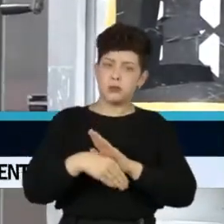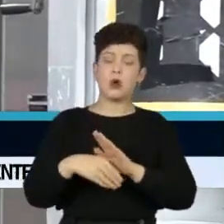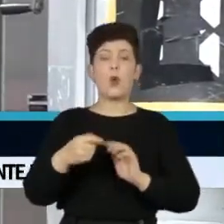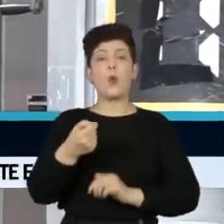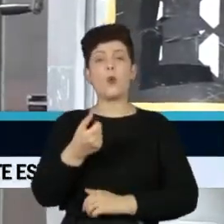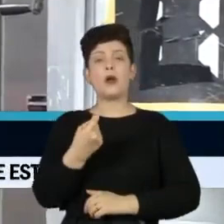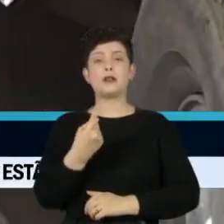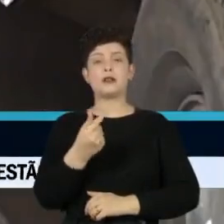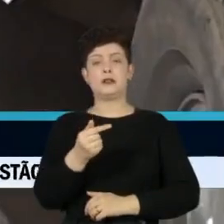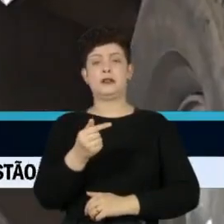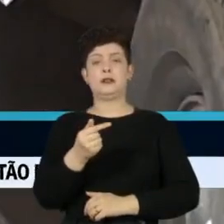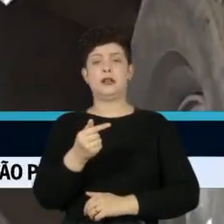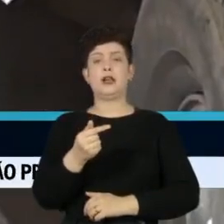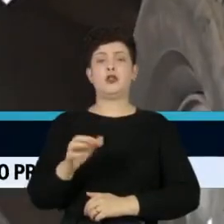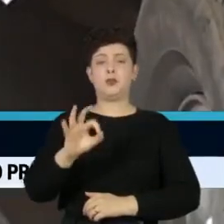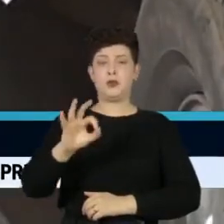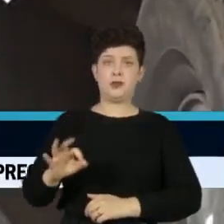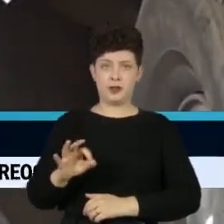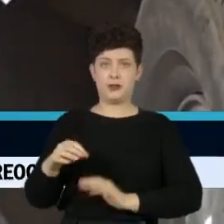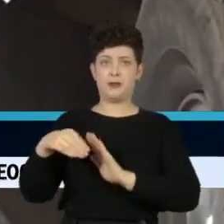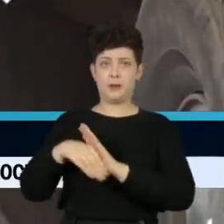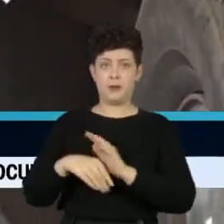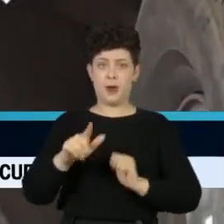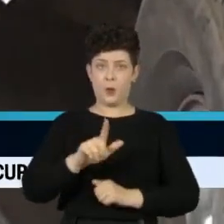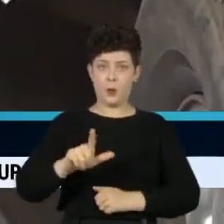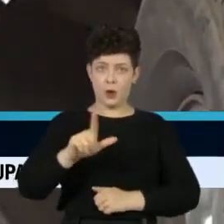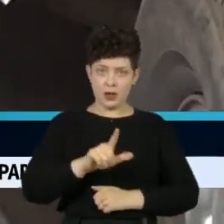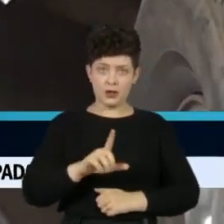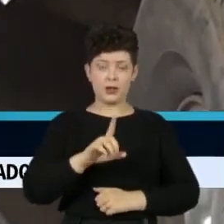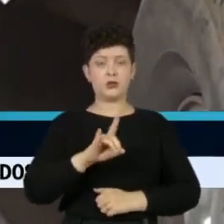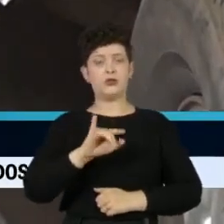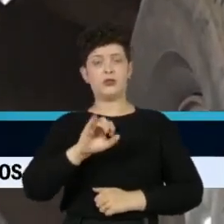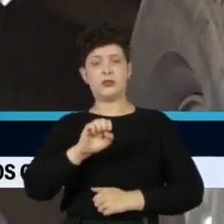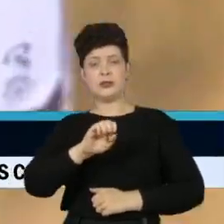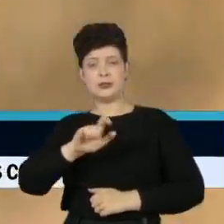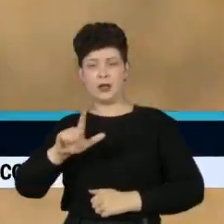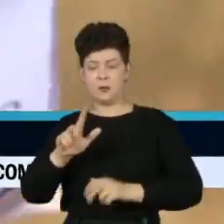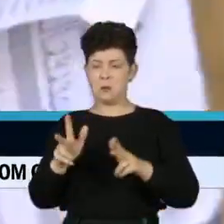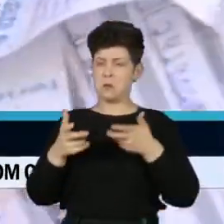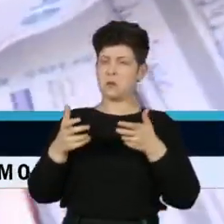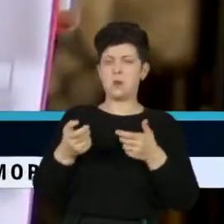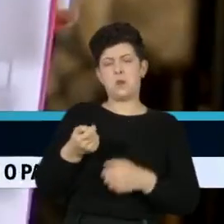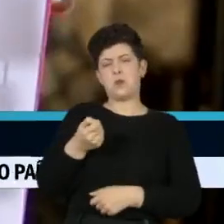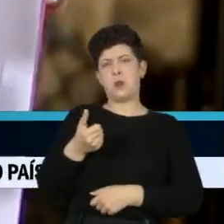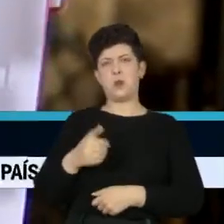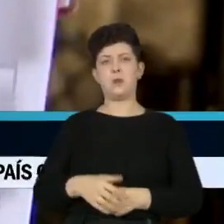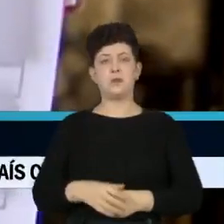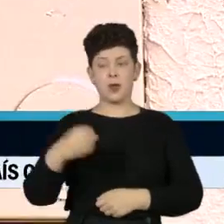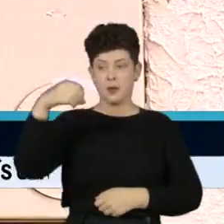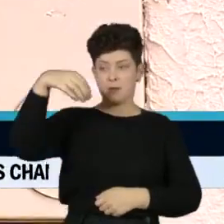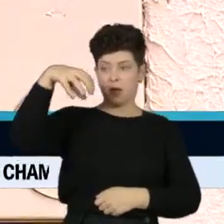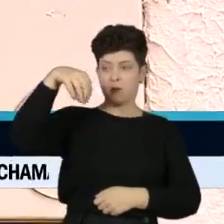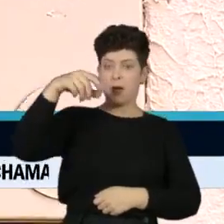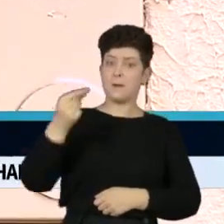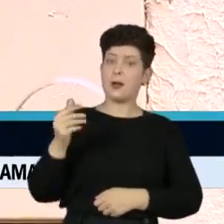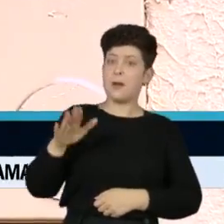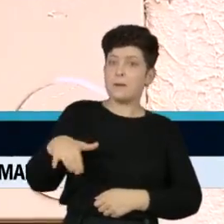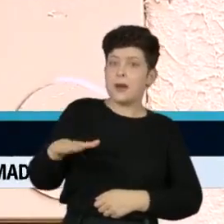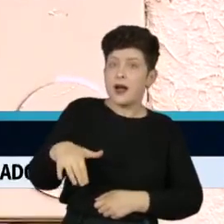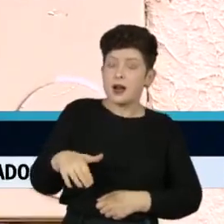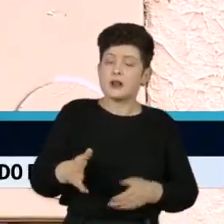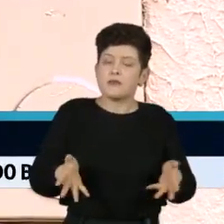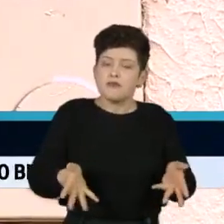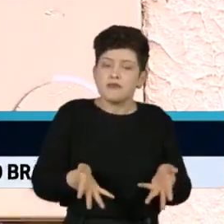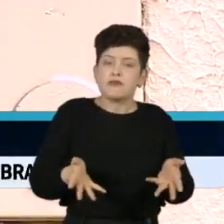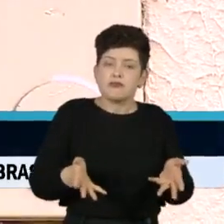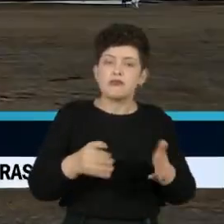17%. A queda no litro do diesel foi quase imperceptível. A conta de luz mais barata também empurrou o